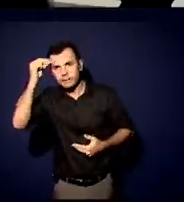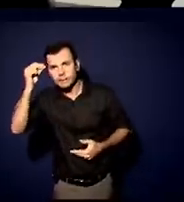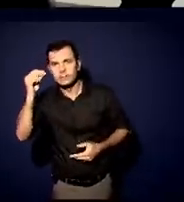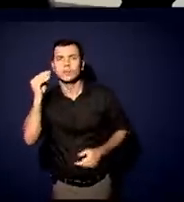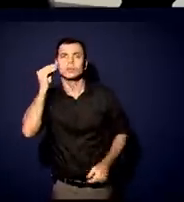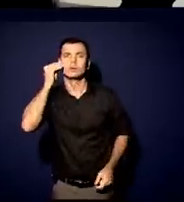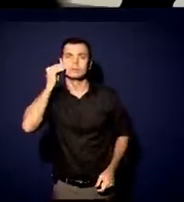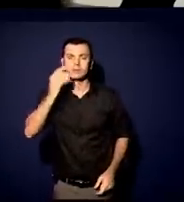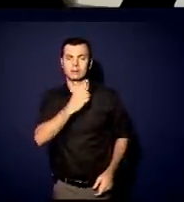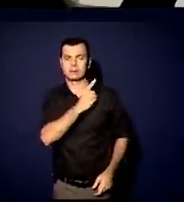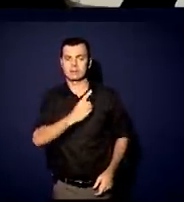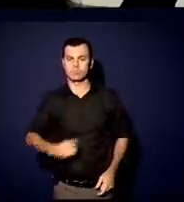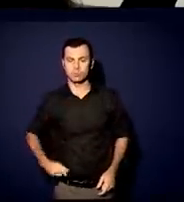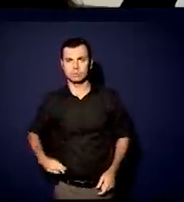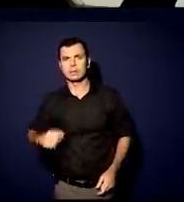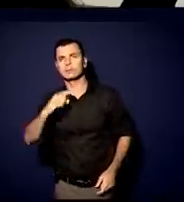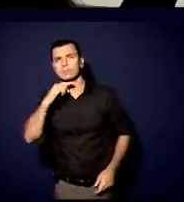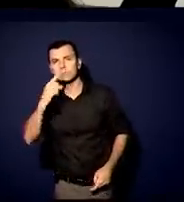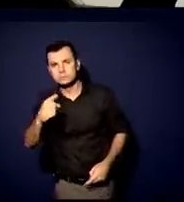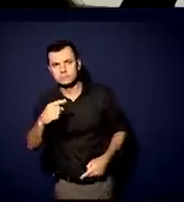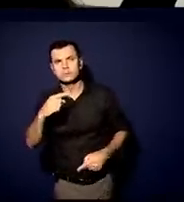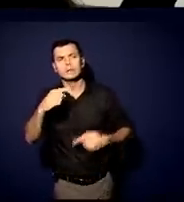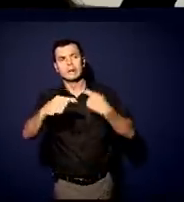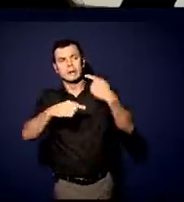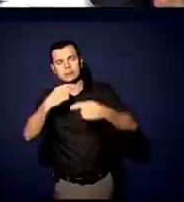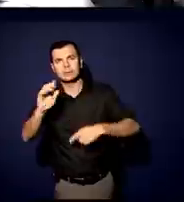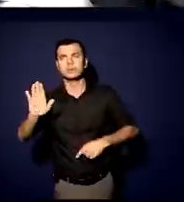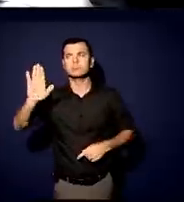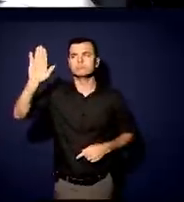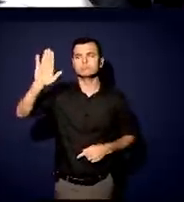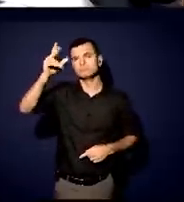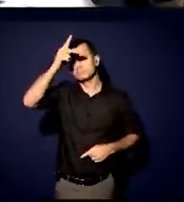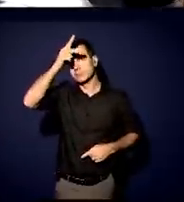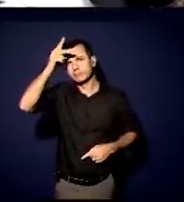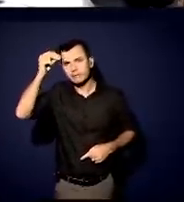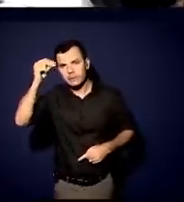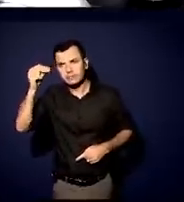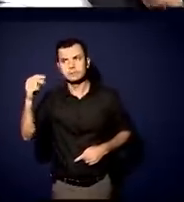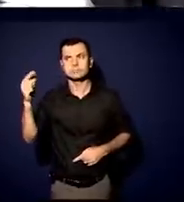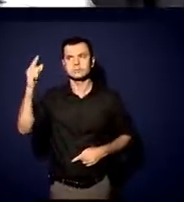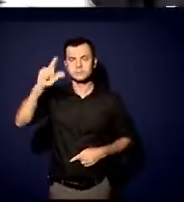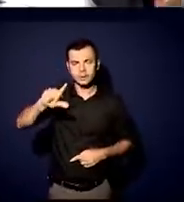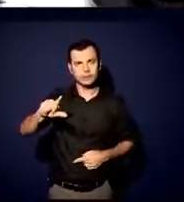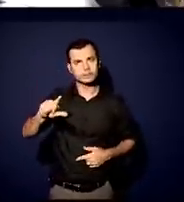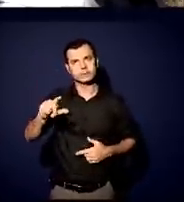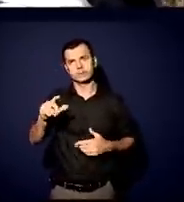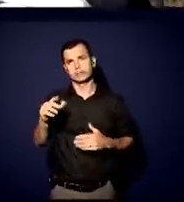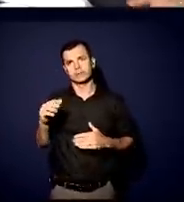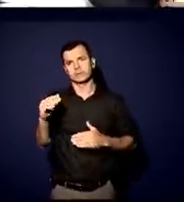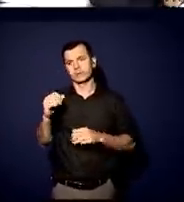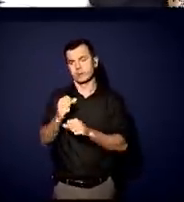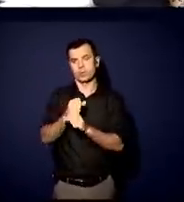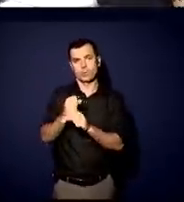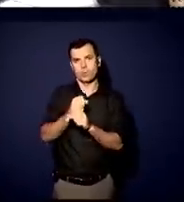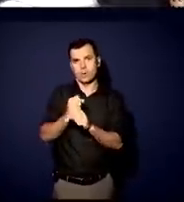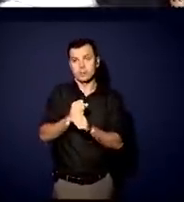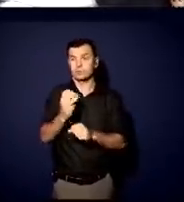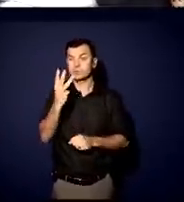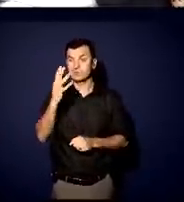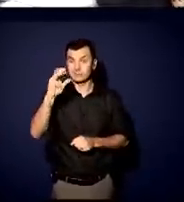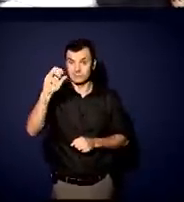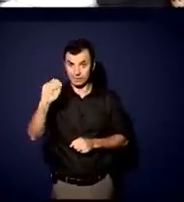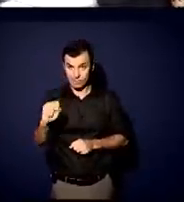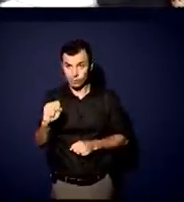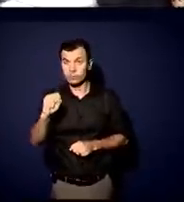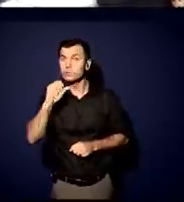a prefeito e aí fui eleito, enfim, a gente vai trilhando, embora vá fazer 38 anos agora, em